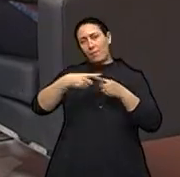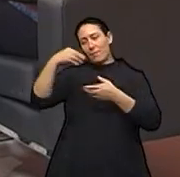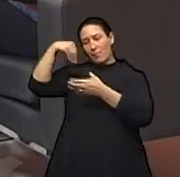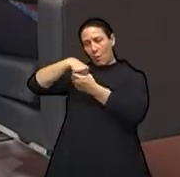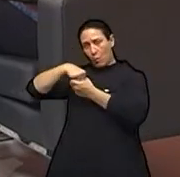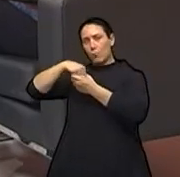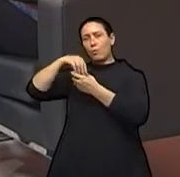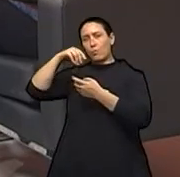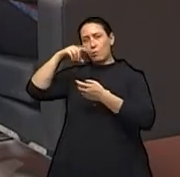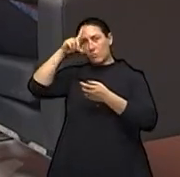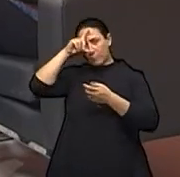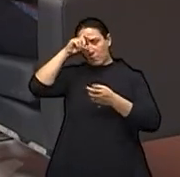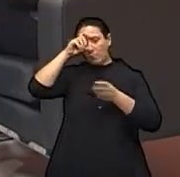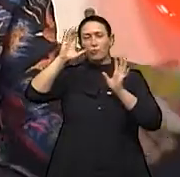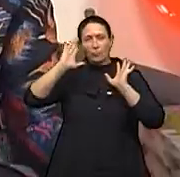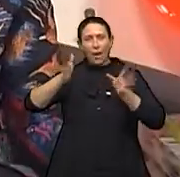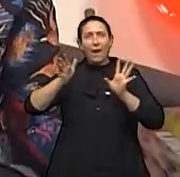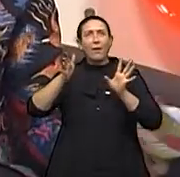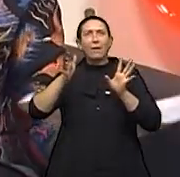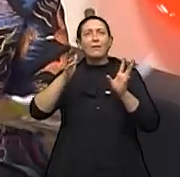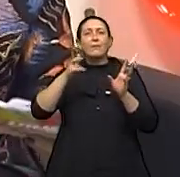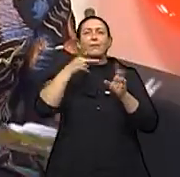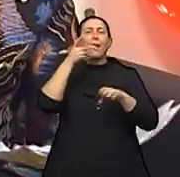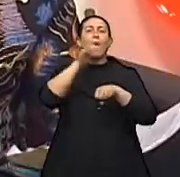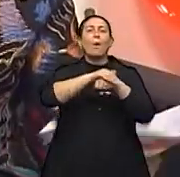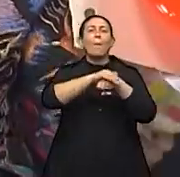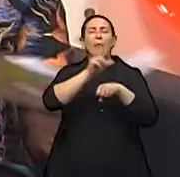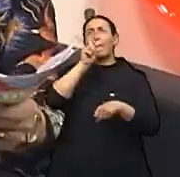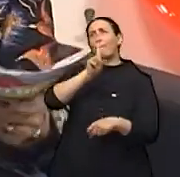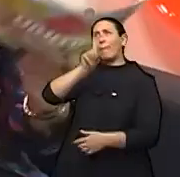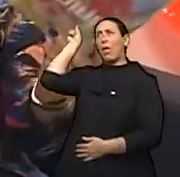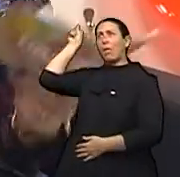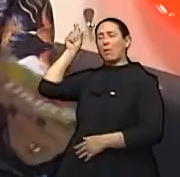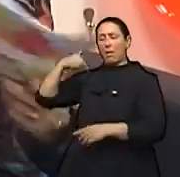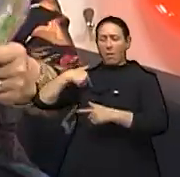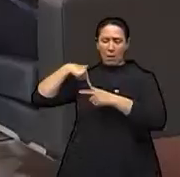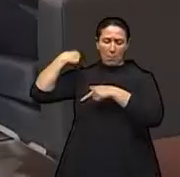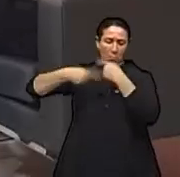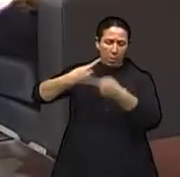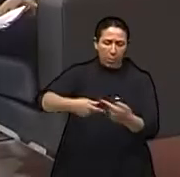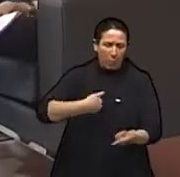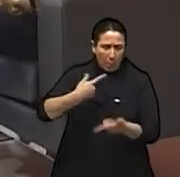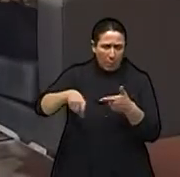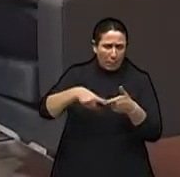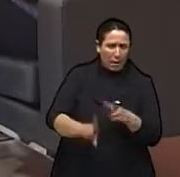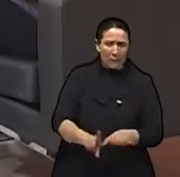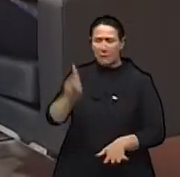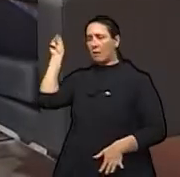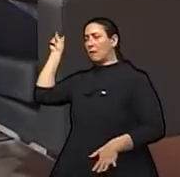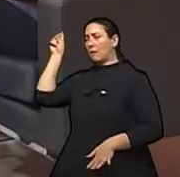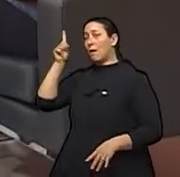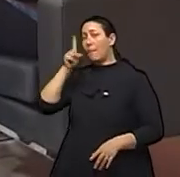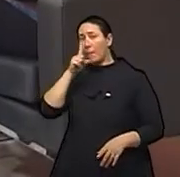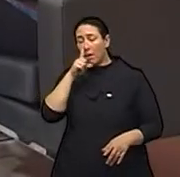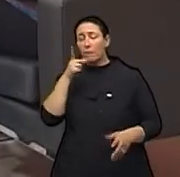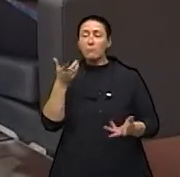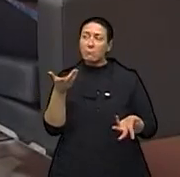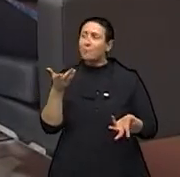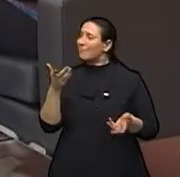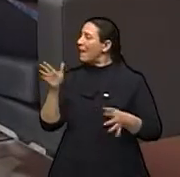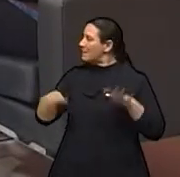gente... Isso a está acostumado, Tem uma culpada, é a mãe. É a mãe, o pai. Mulher é sempre culpada. Tem até,